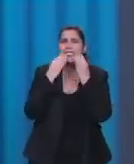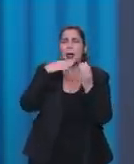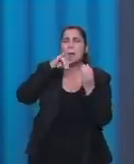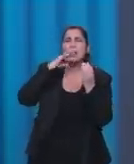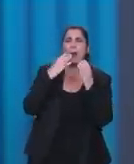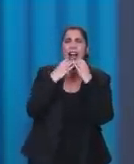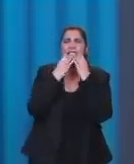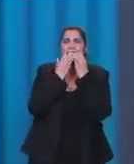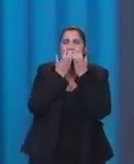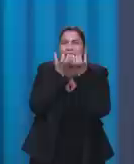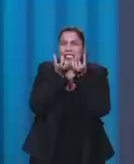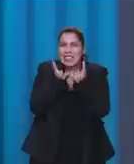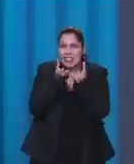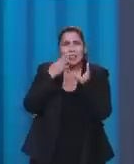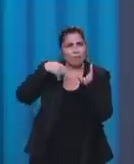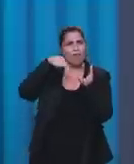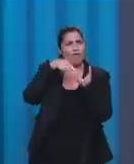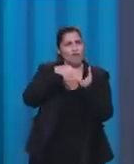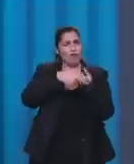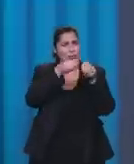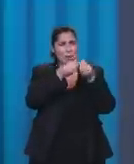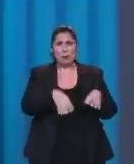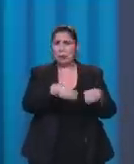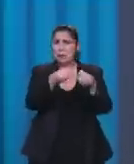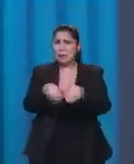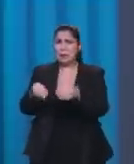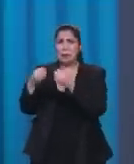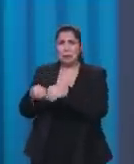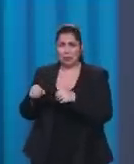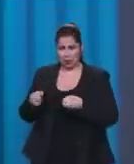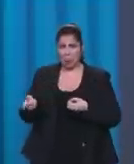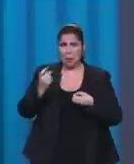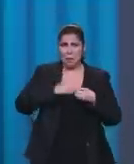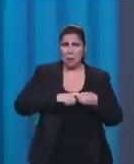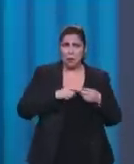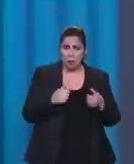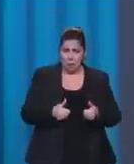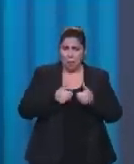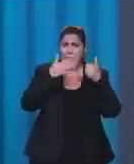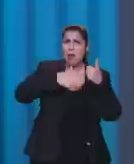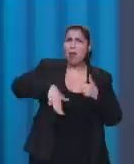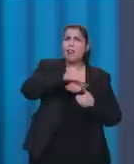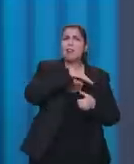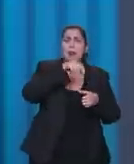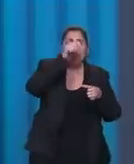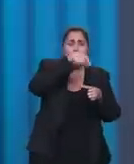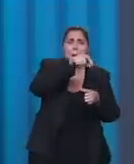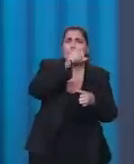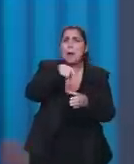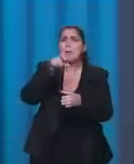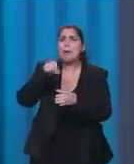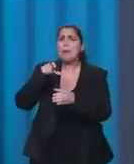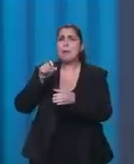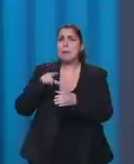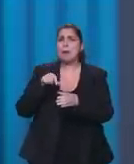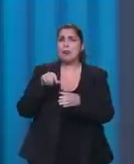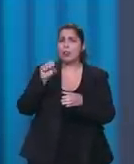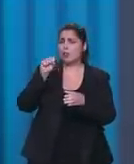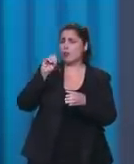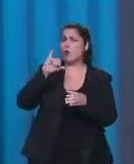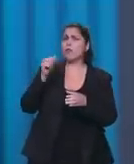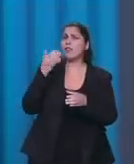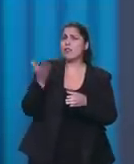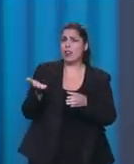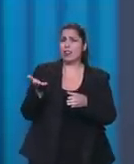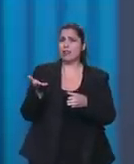pastos degradados que você pode recuperar e produzir. Quanto de soja você precisar, quanto de milho, você pode quase dobrar a